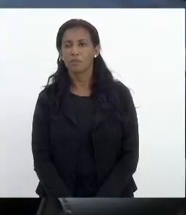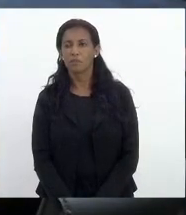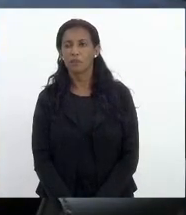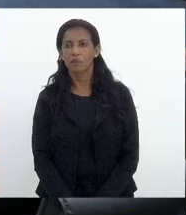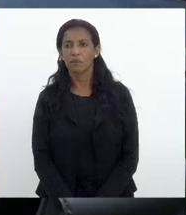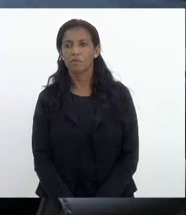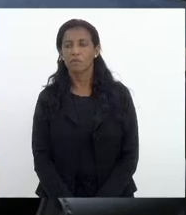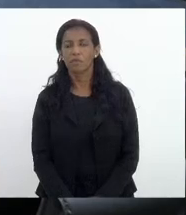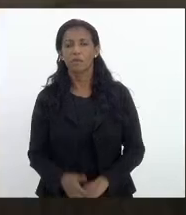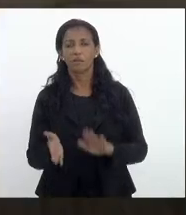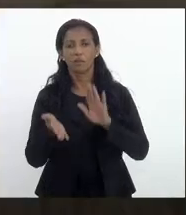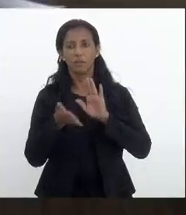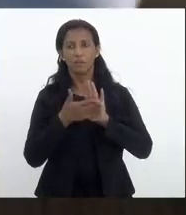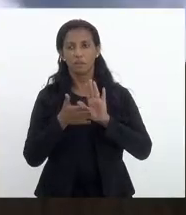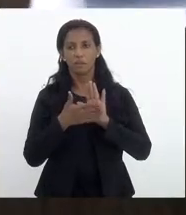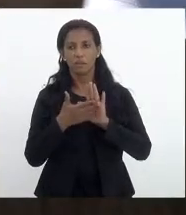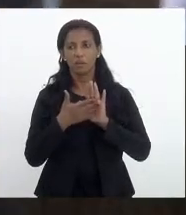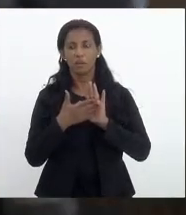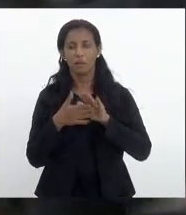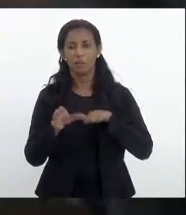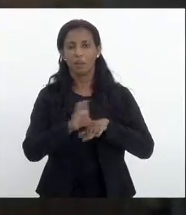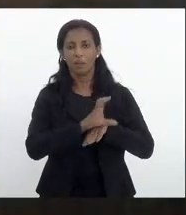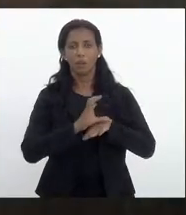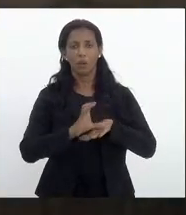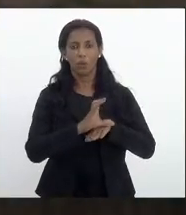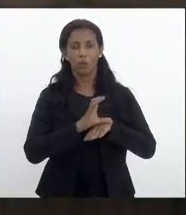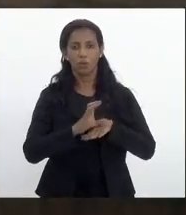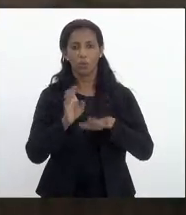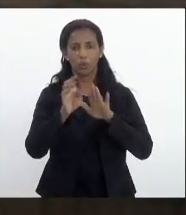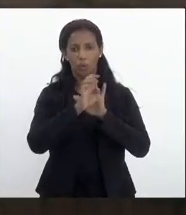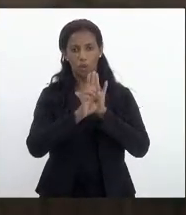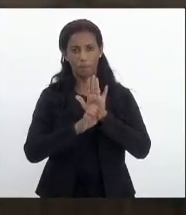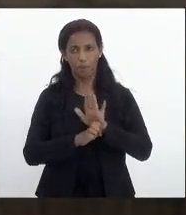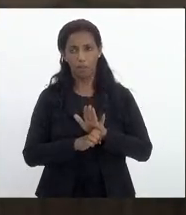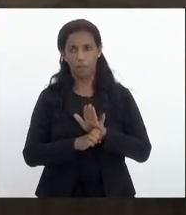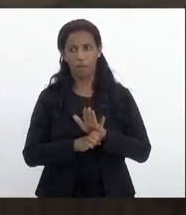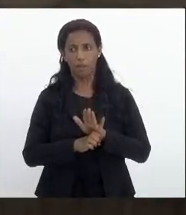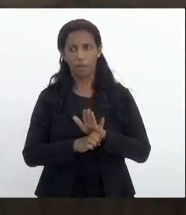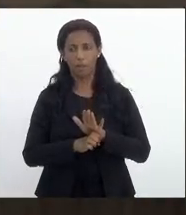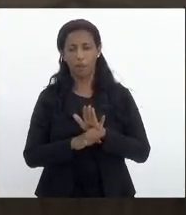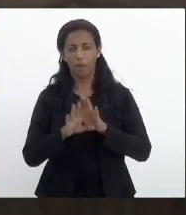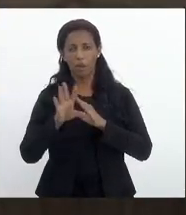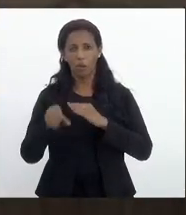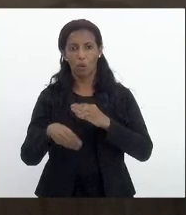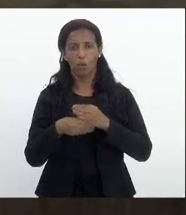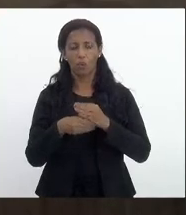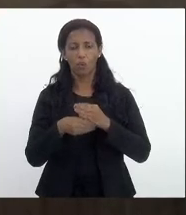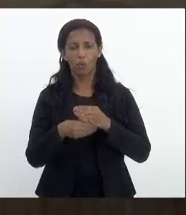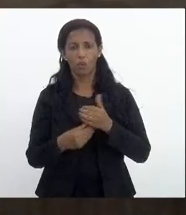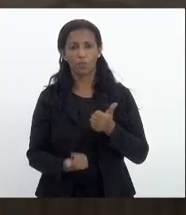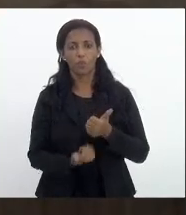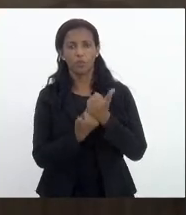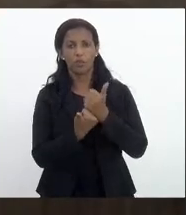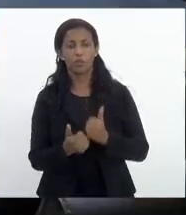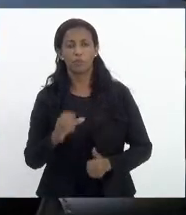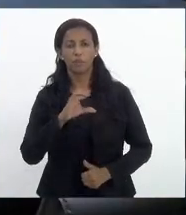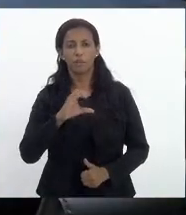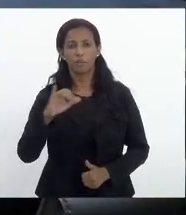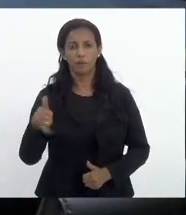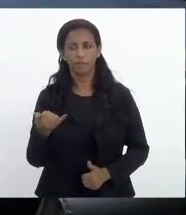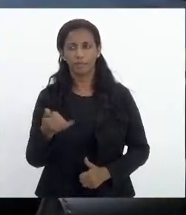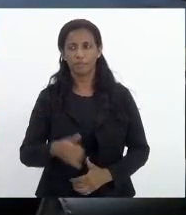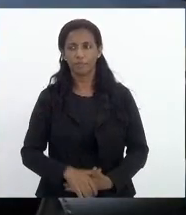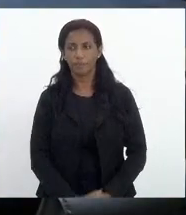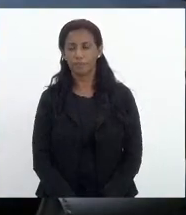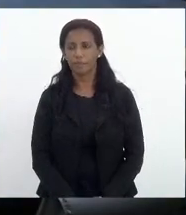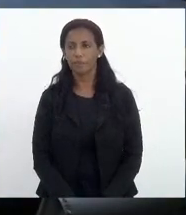o parecer senhora presidente é pela constitucionalidade com emendas concluindo por substitutivo da CCJ senhora